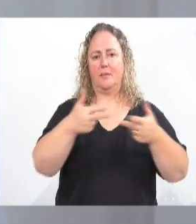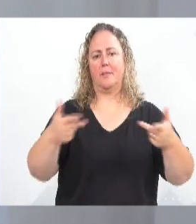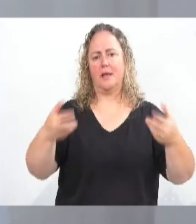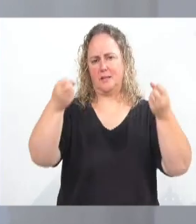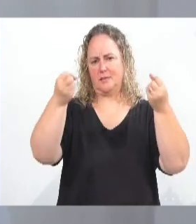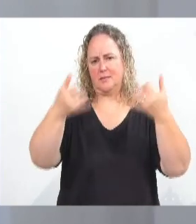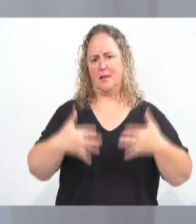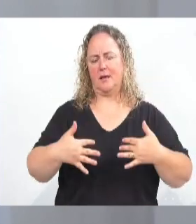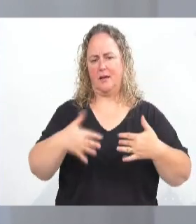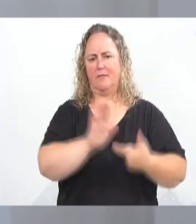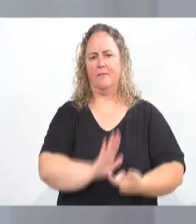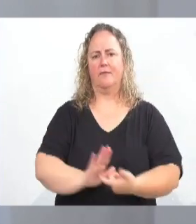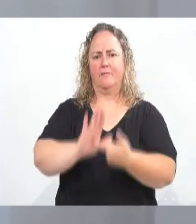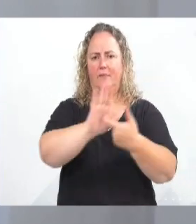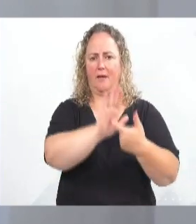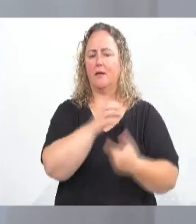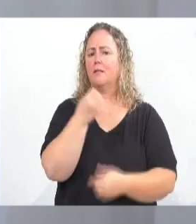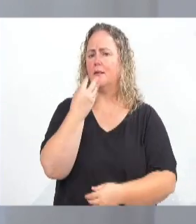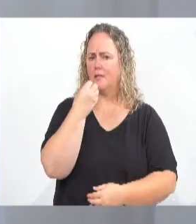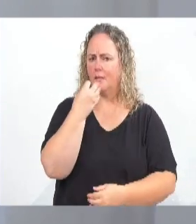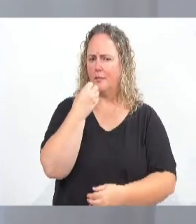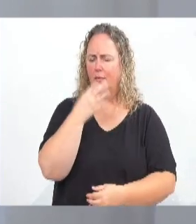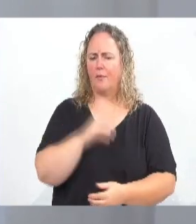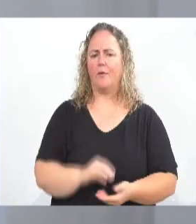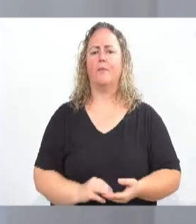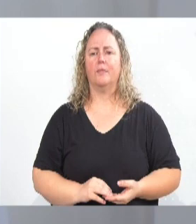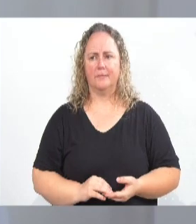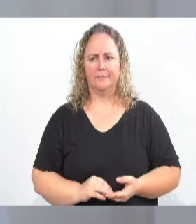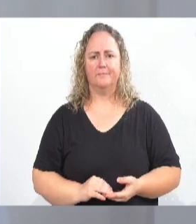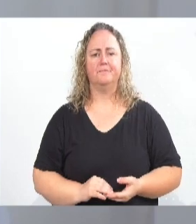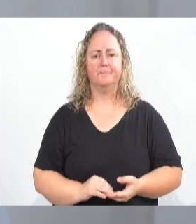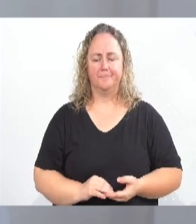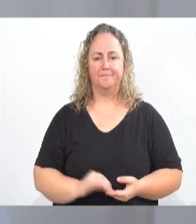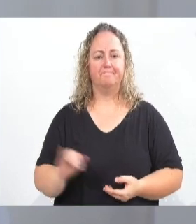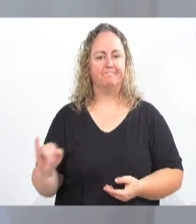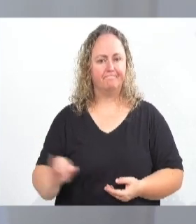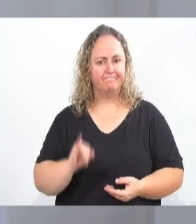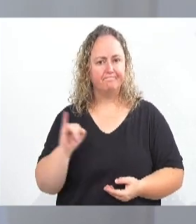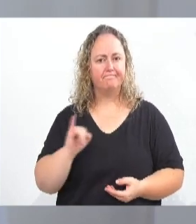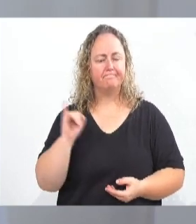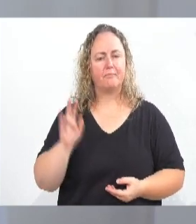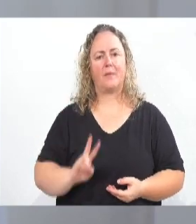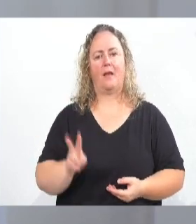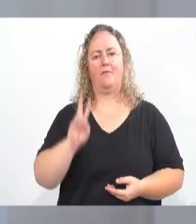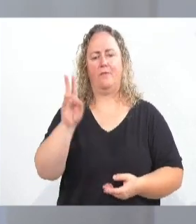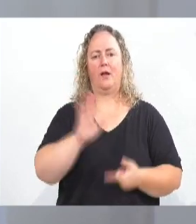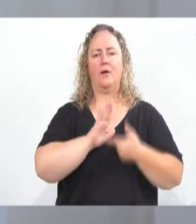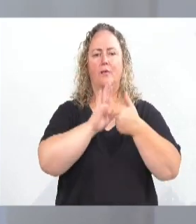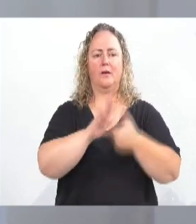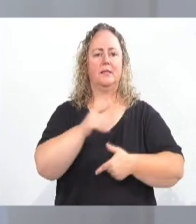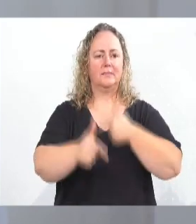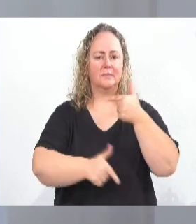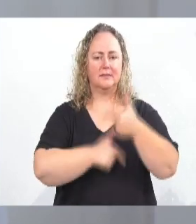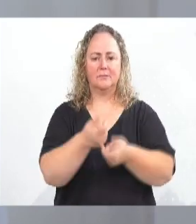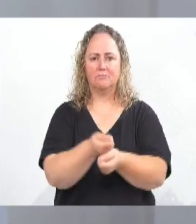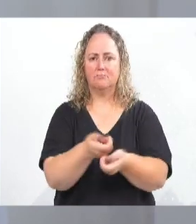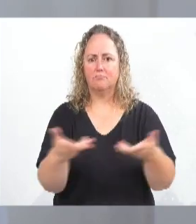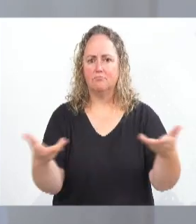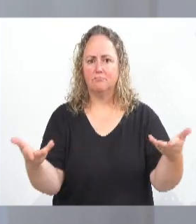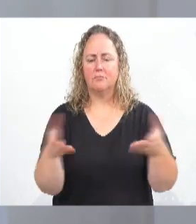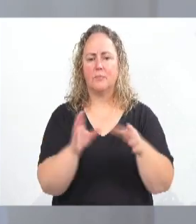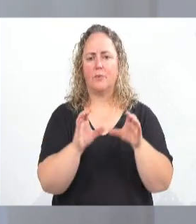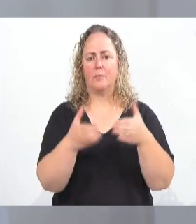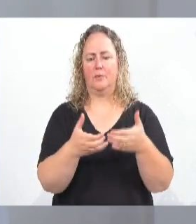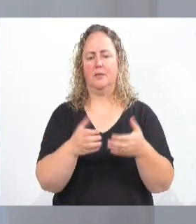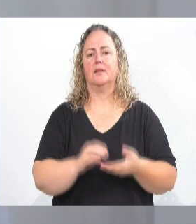casa. Coisa boa, importante, valorizar, trazendo serviços para a comunidade, inclusive, estive conversando com